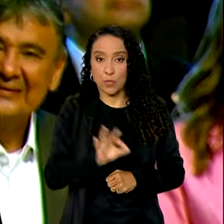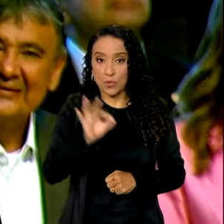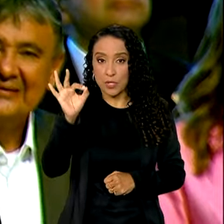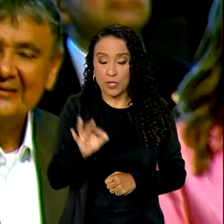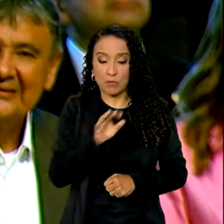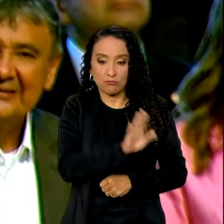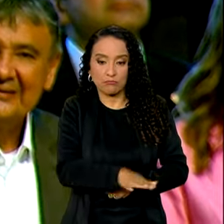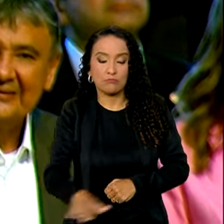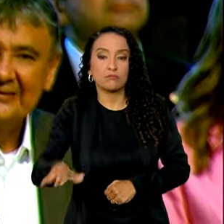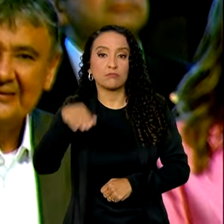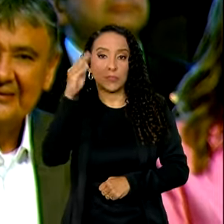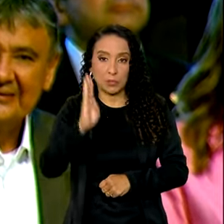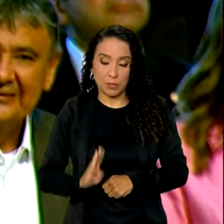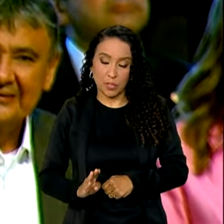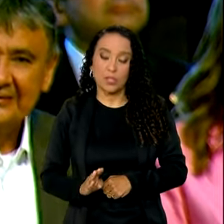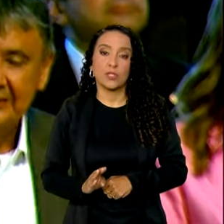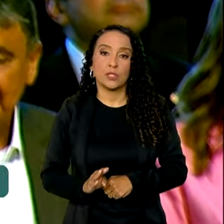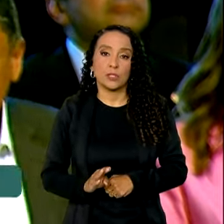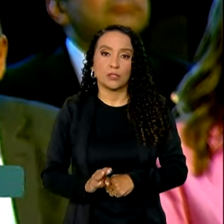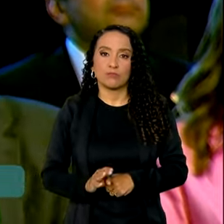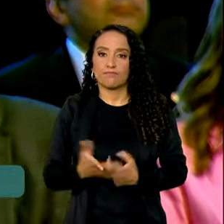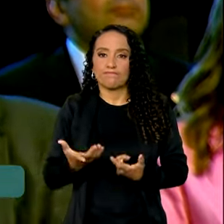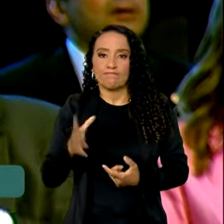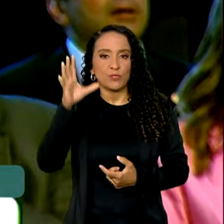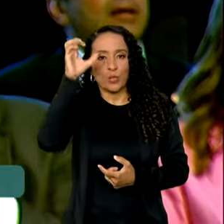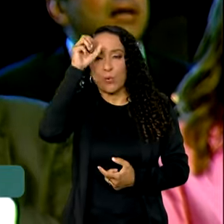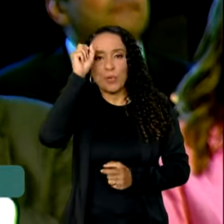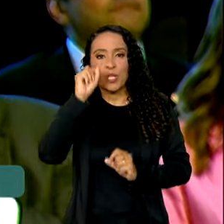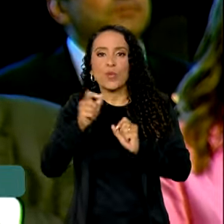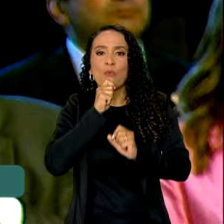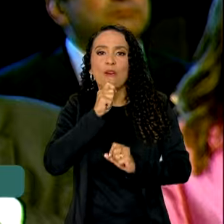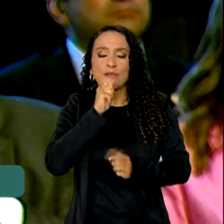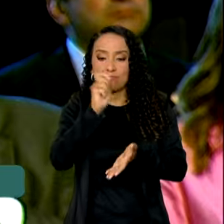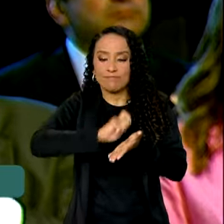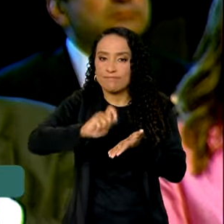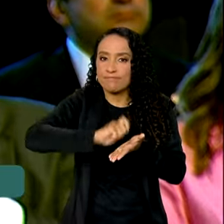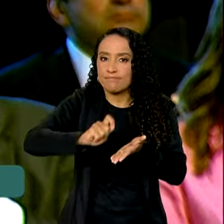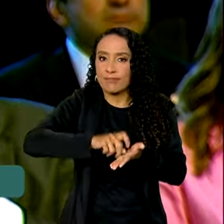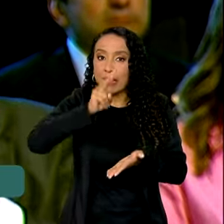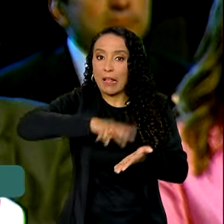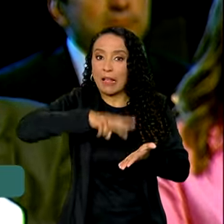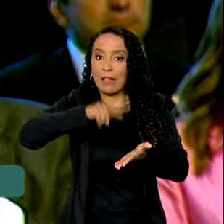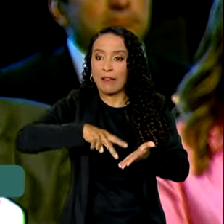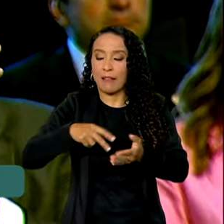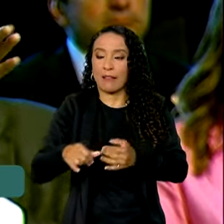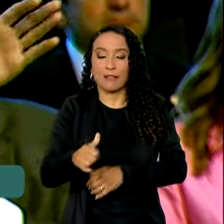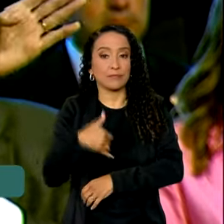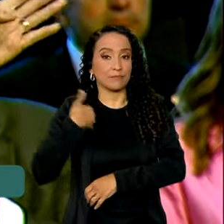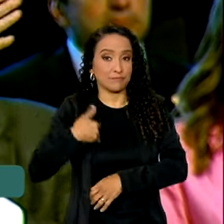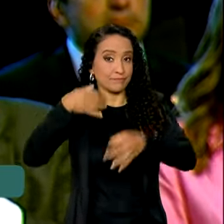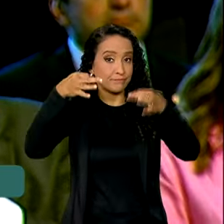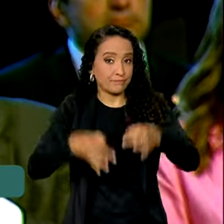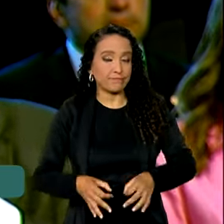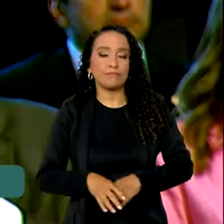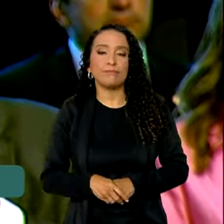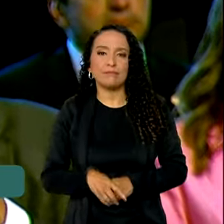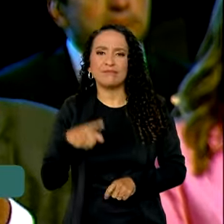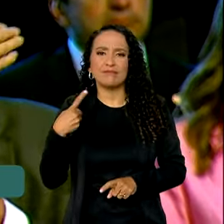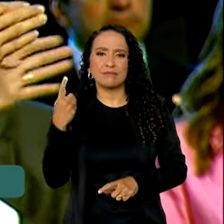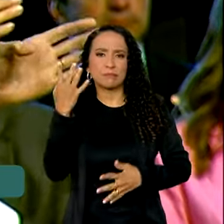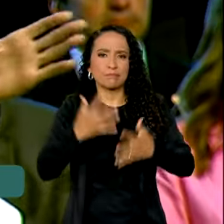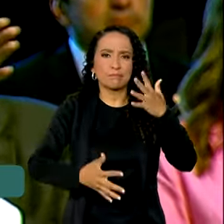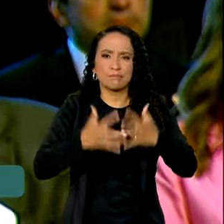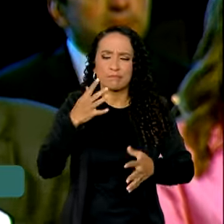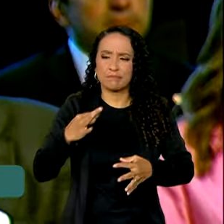das crianças brasileiras não aprenderam a escrever e a ler na idade certa. Isso compromete